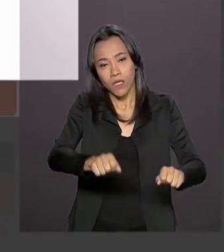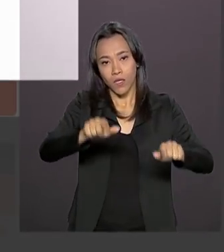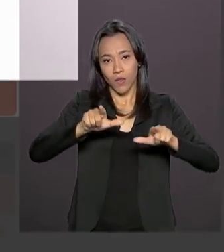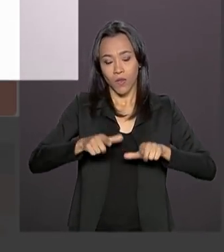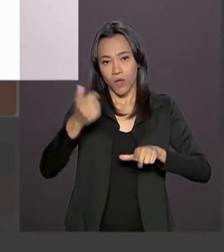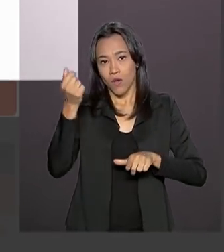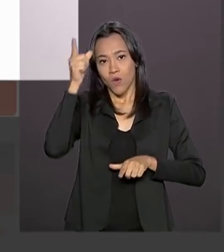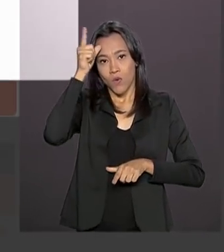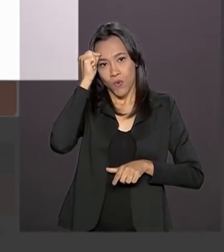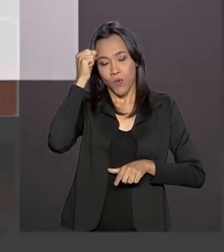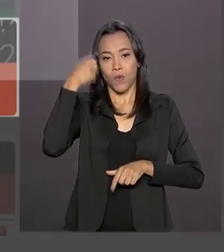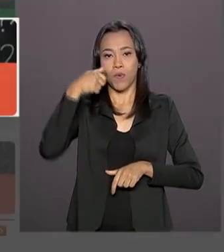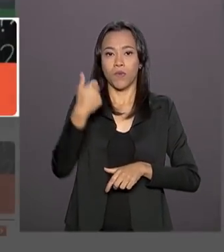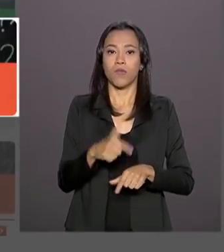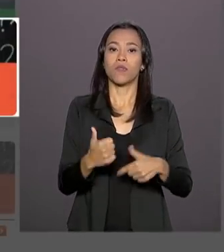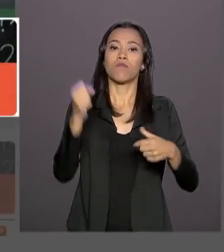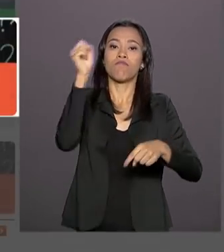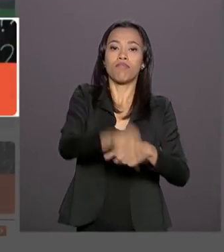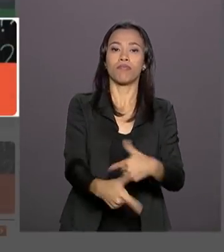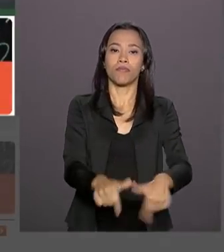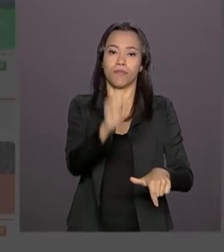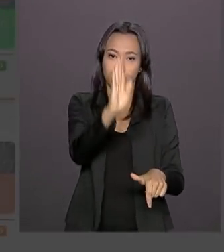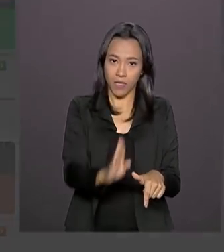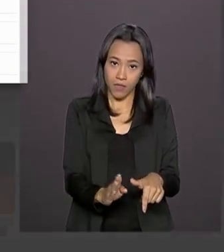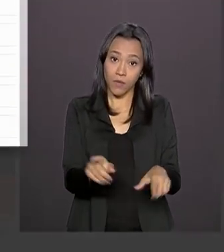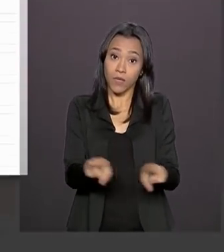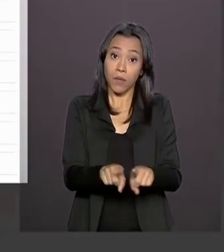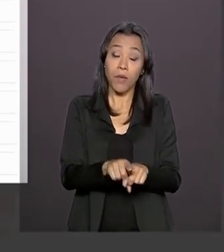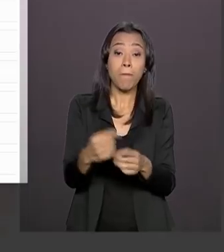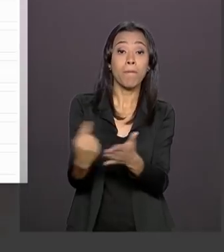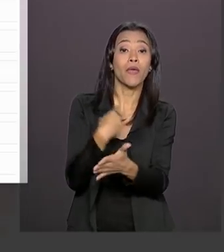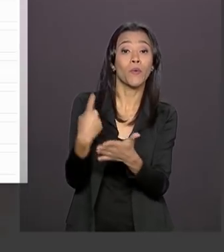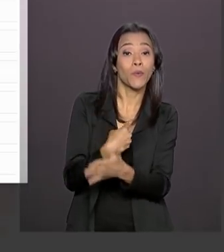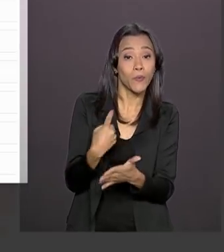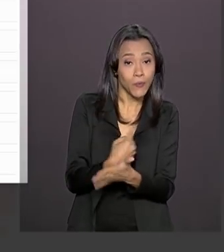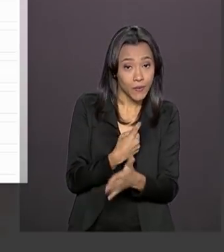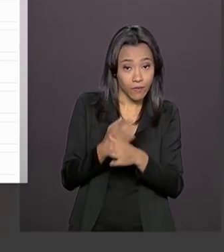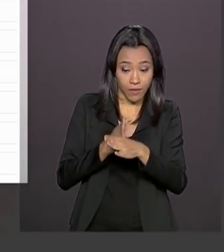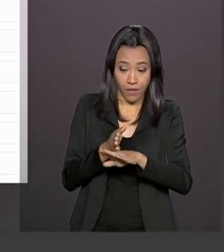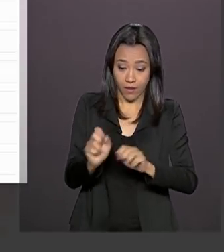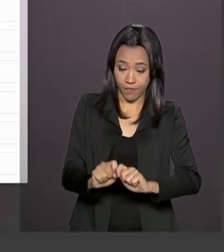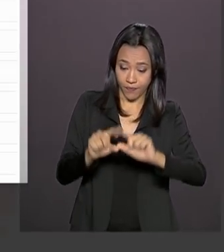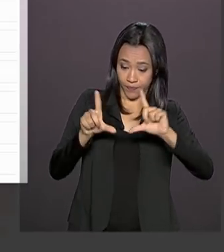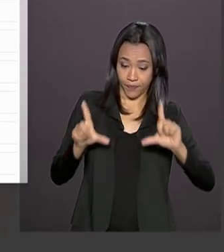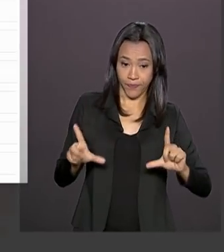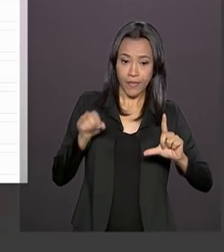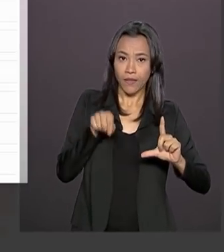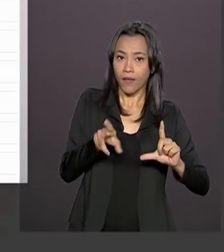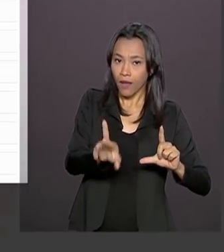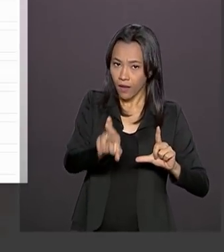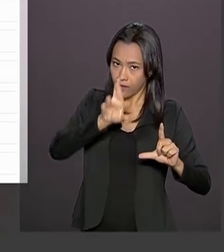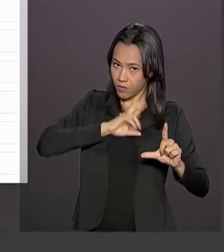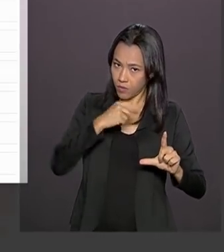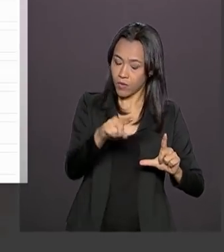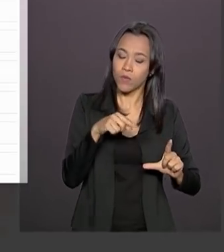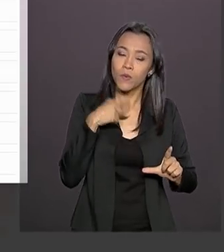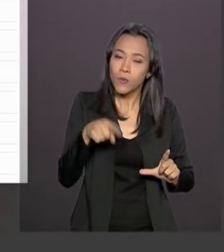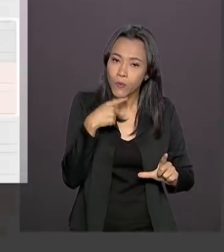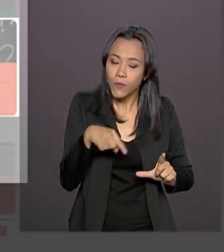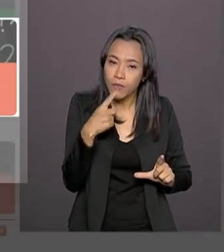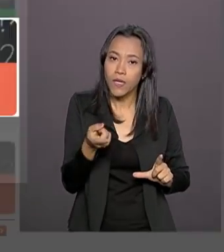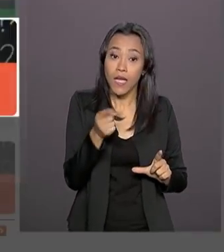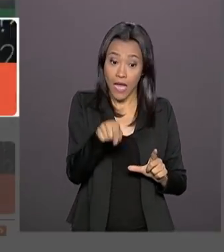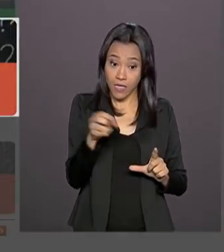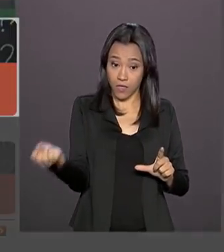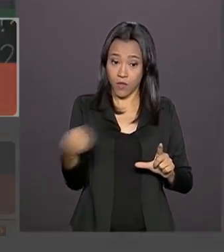trabalho no Brasil. Também pode consultar a sessão de perguntas frequentes e verificar se há uma resposta para a sua dúvida. A